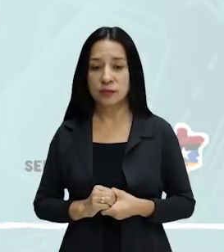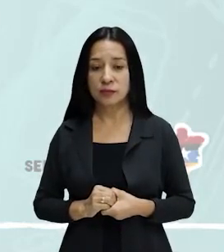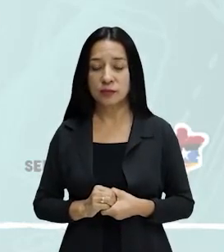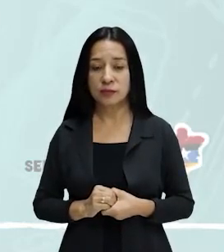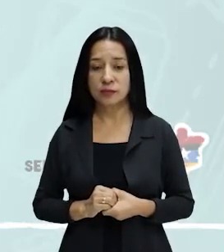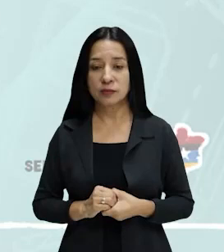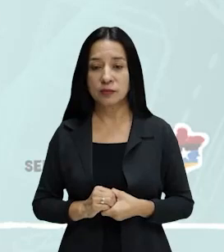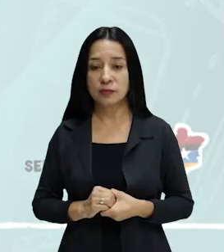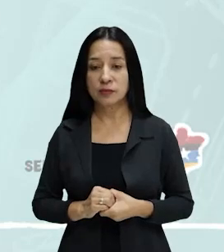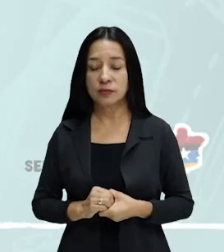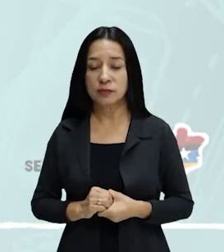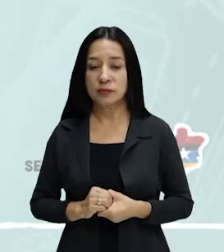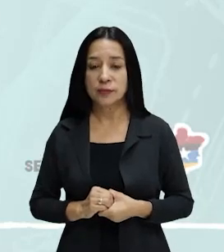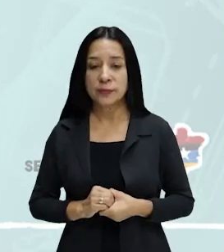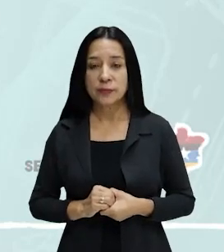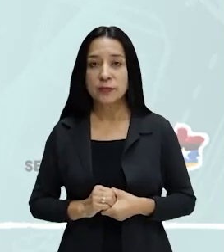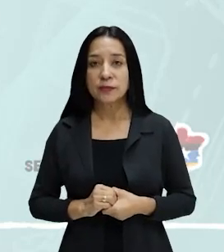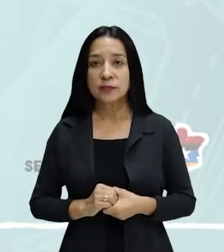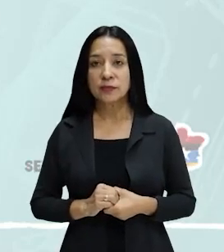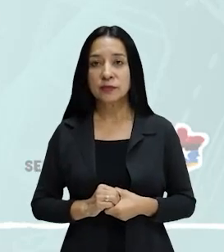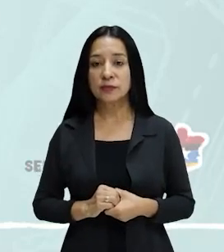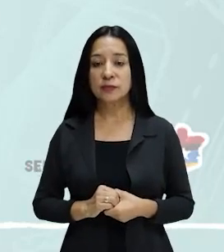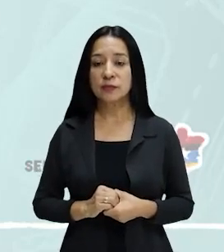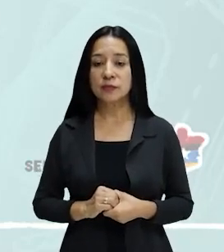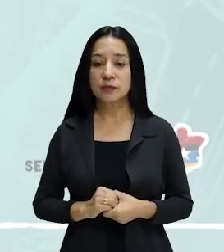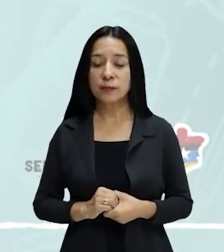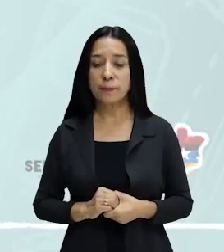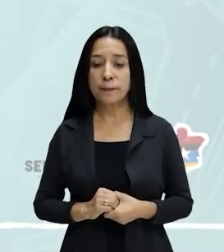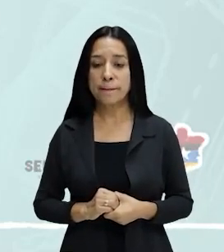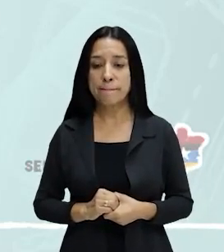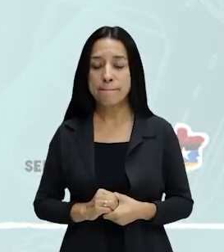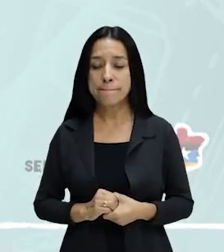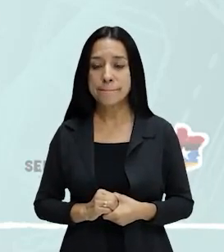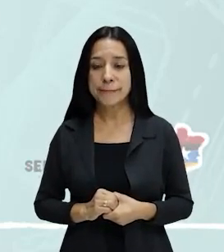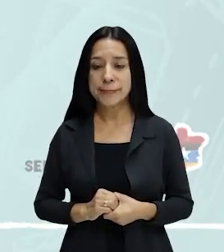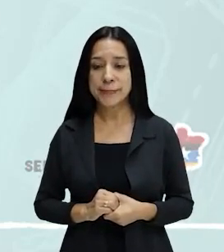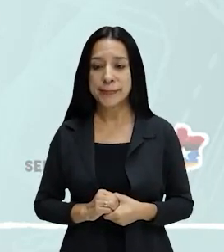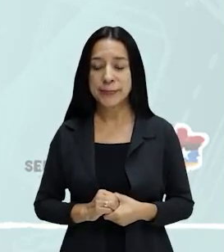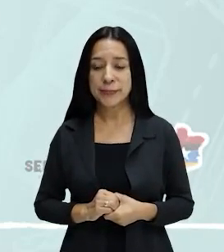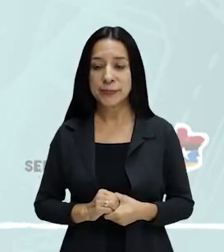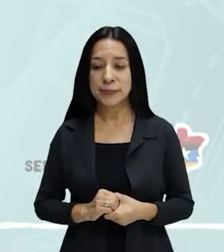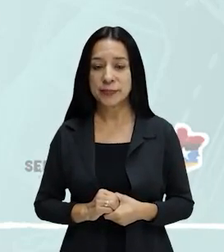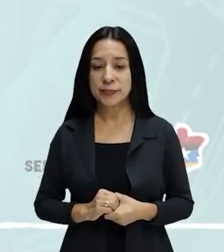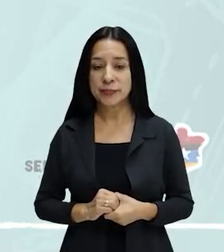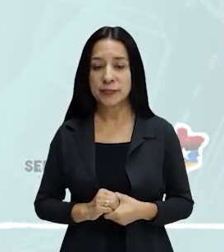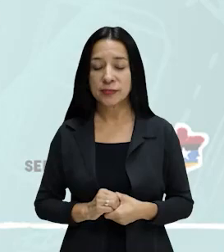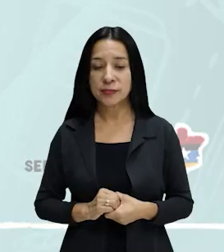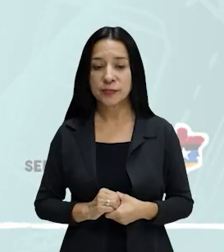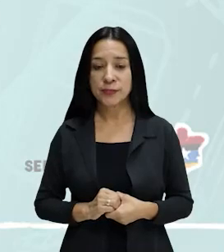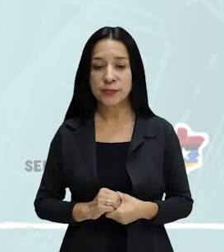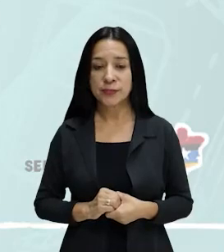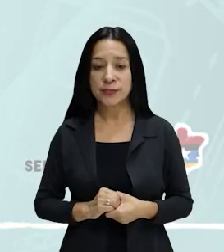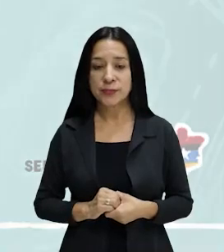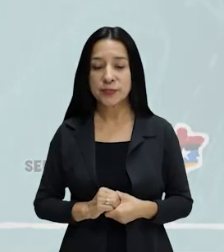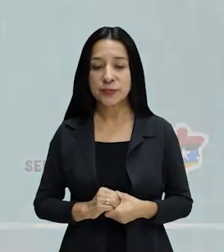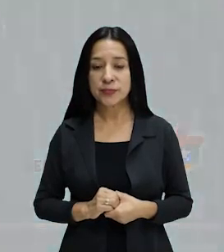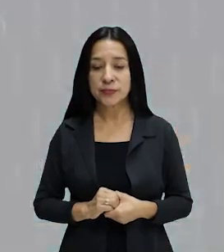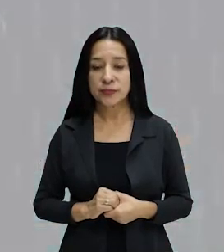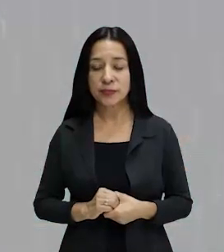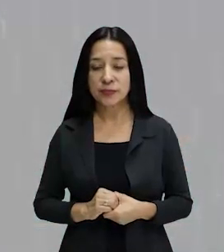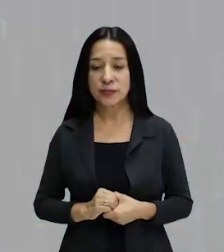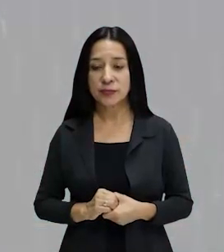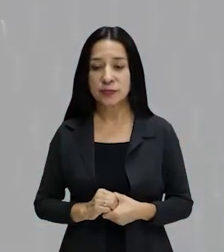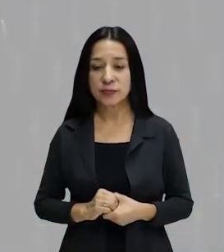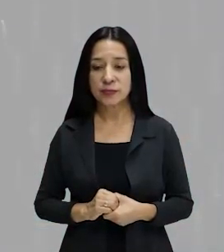grandiosas obras de escritores, como Saramago, Cardoso Pires, Loma Antunes, Lídia, Jorge, Pepe Tela, para não